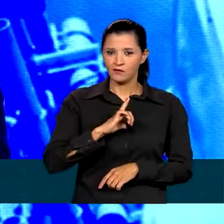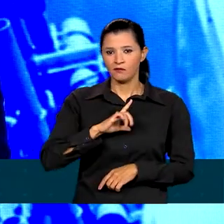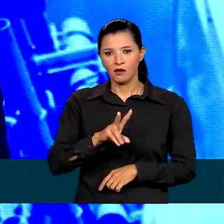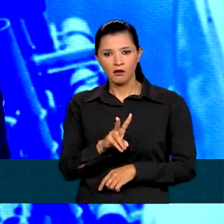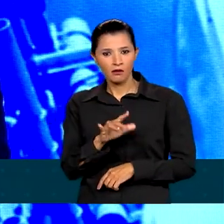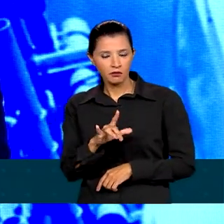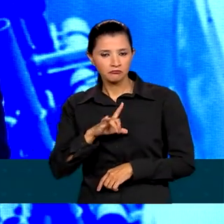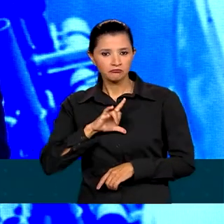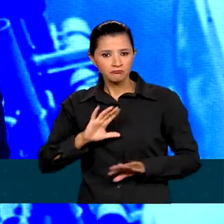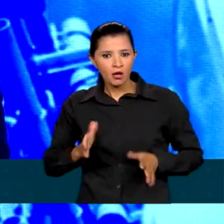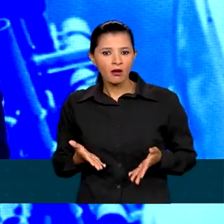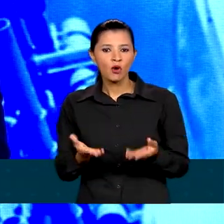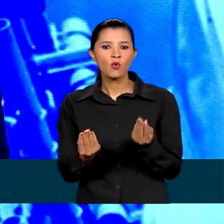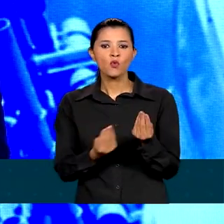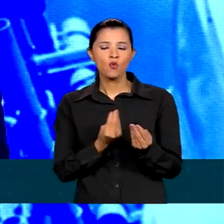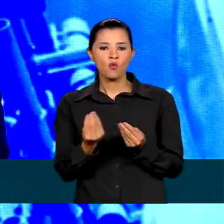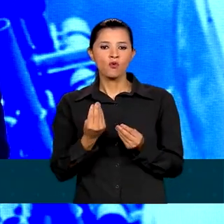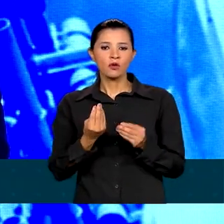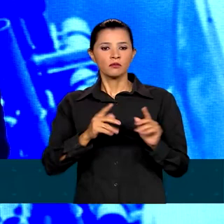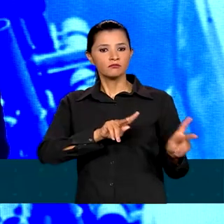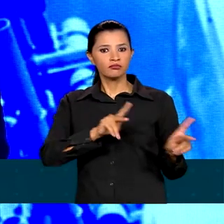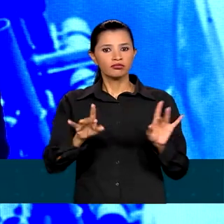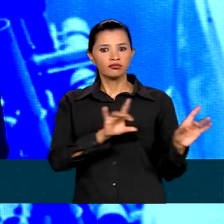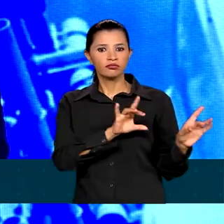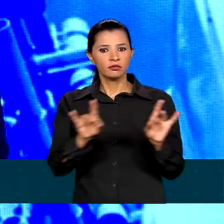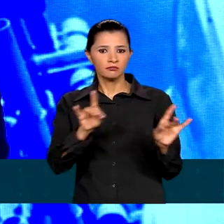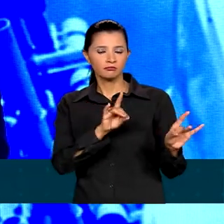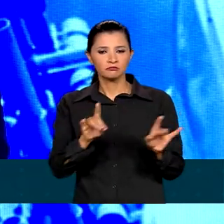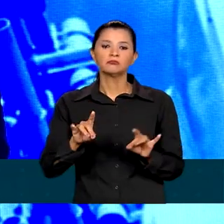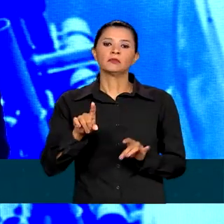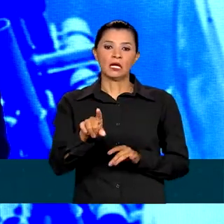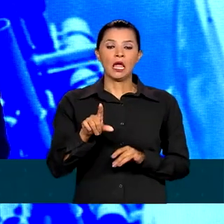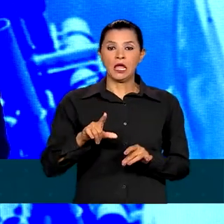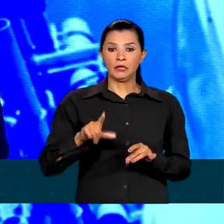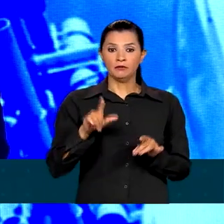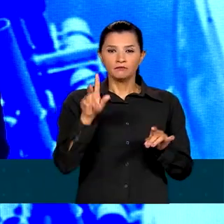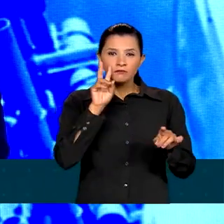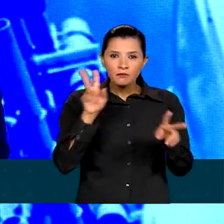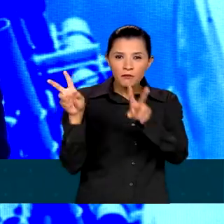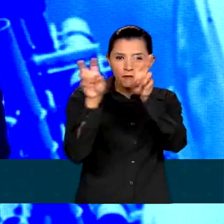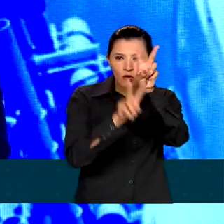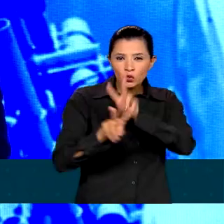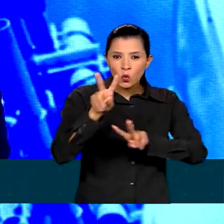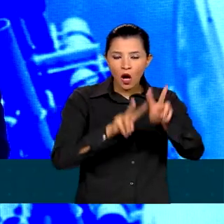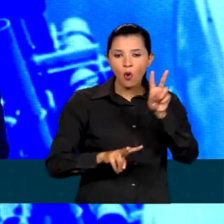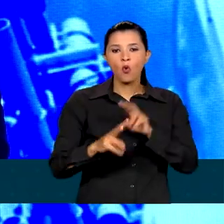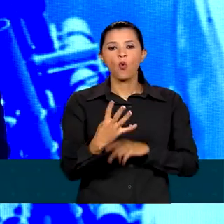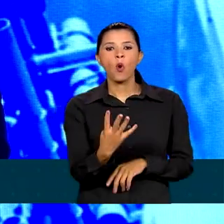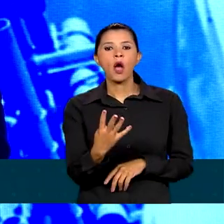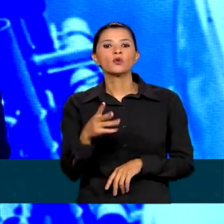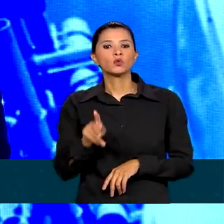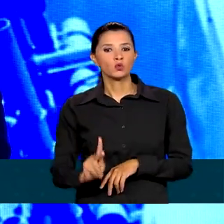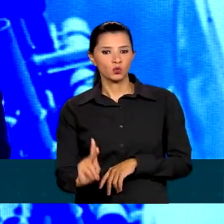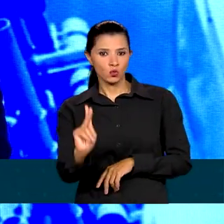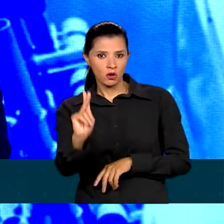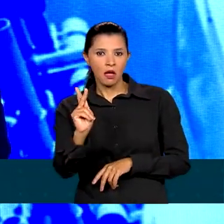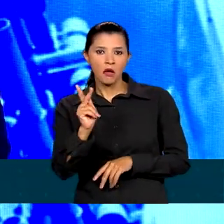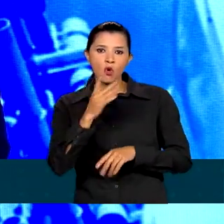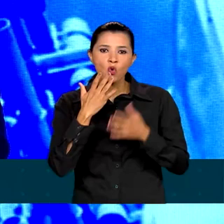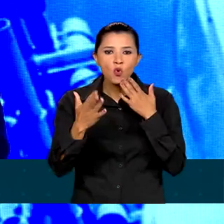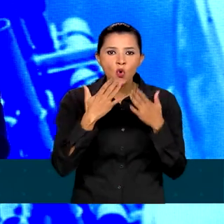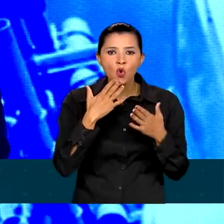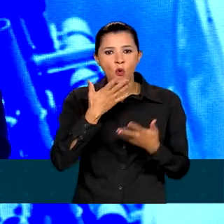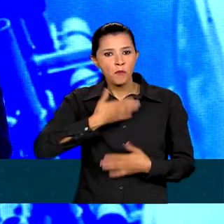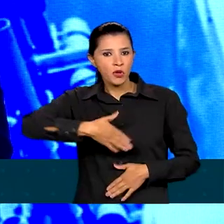promovendo a transmissão com resoluções em 4K e 8K, melhorias na cor e contraste, som